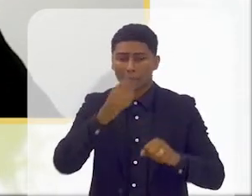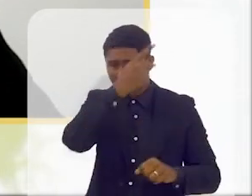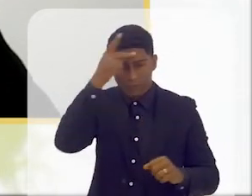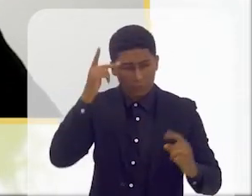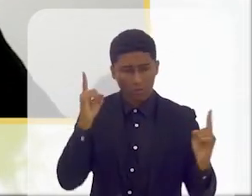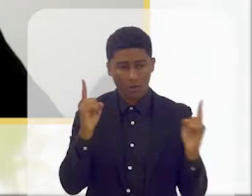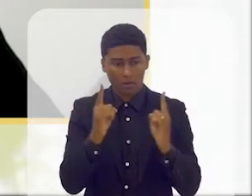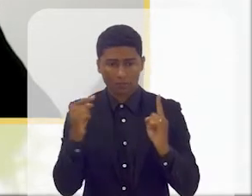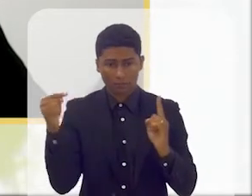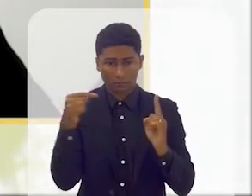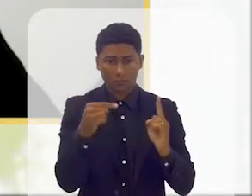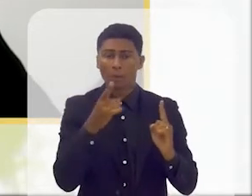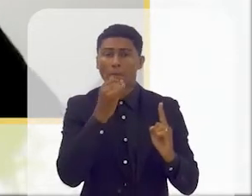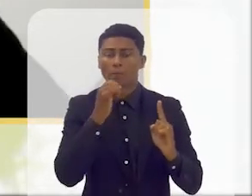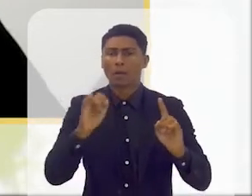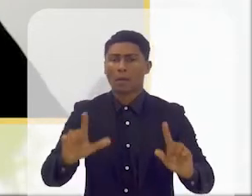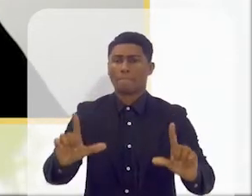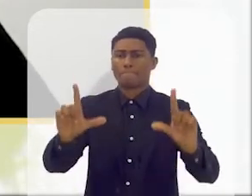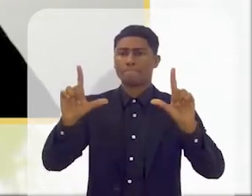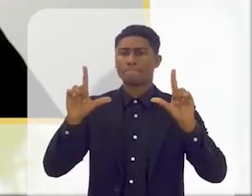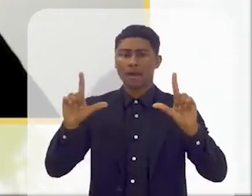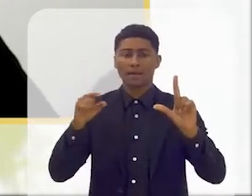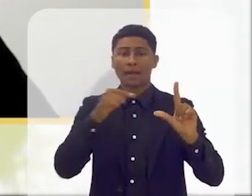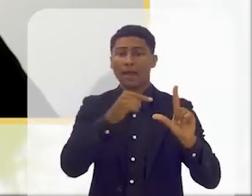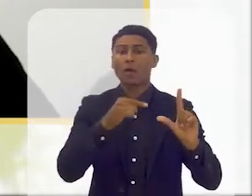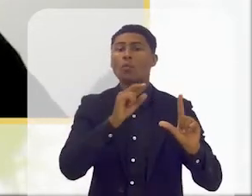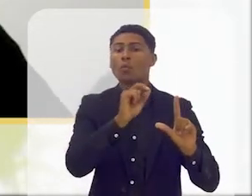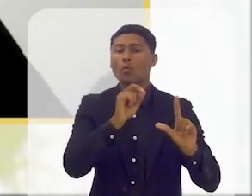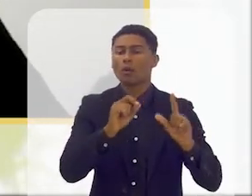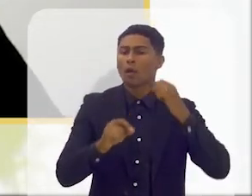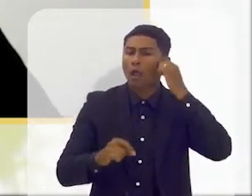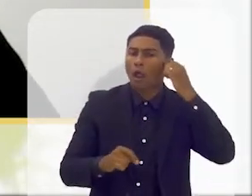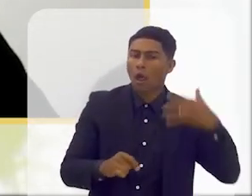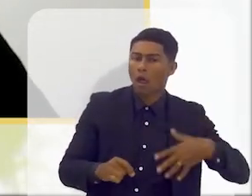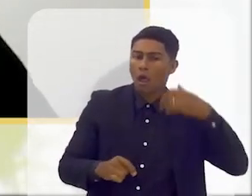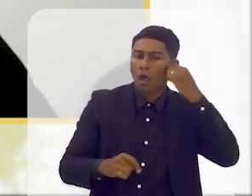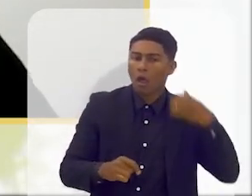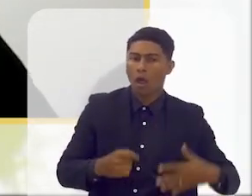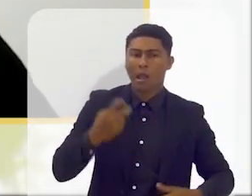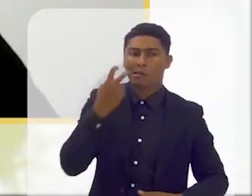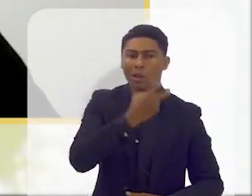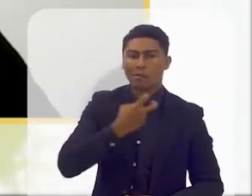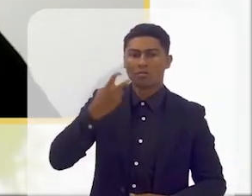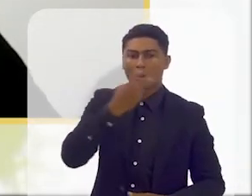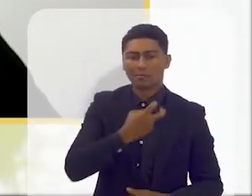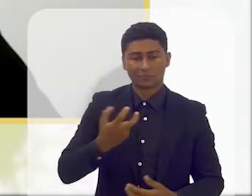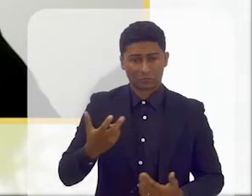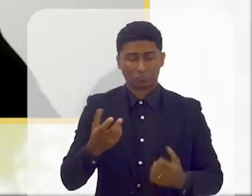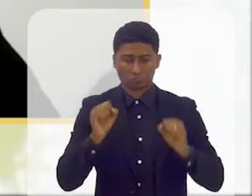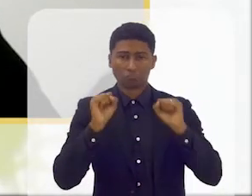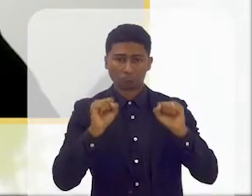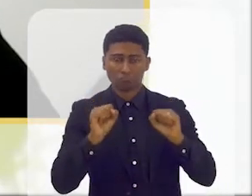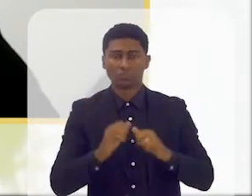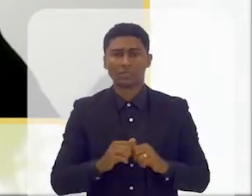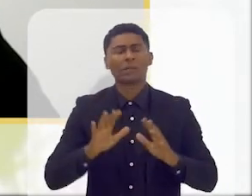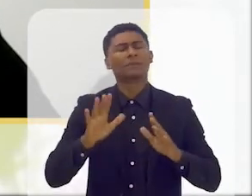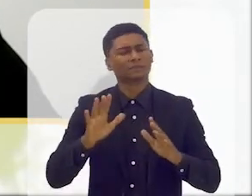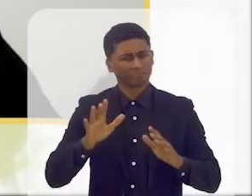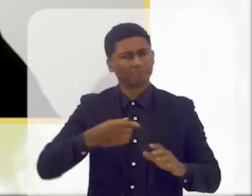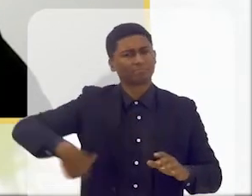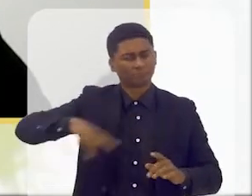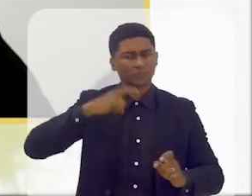que vai descrevendo as imagens, por exemplo, neste caso, que estamos aqui na televisão, do programa de televisão. Mas ainda há uma grande